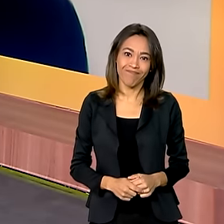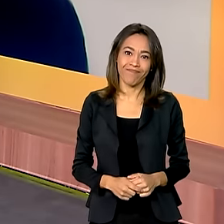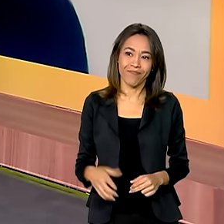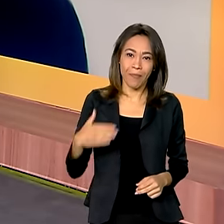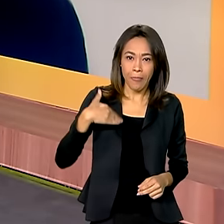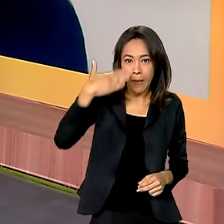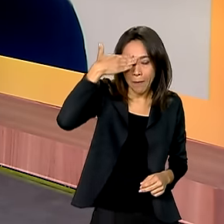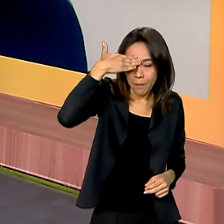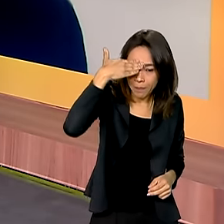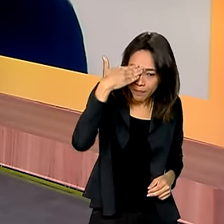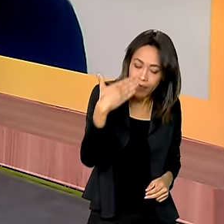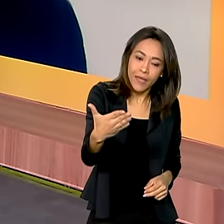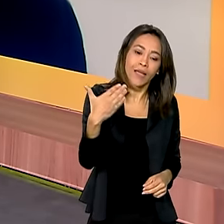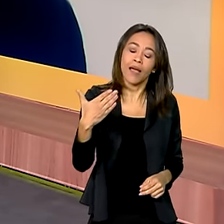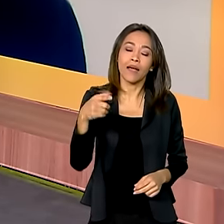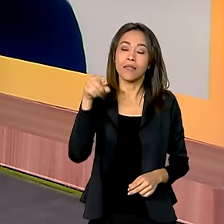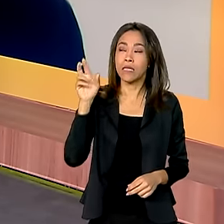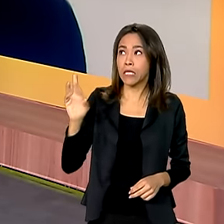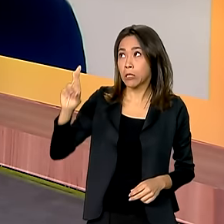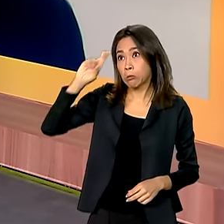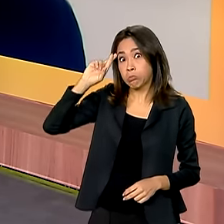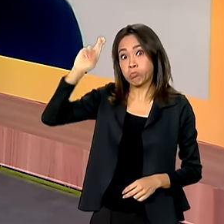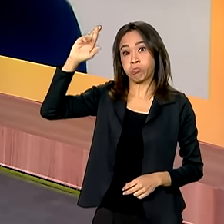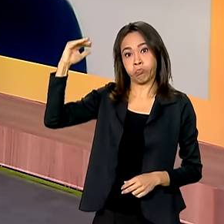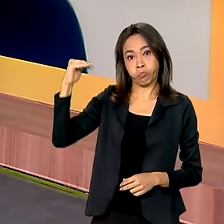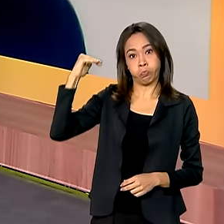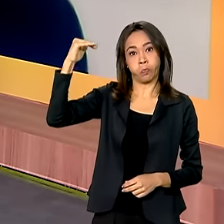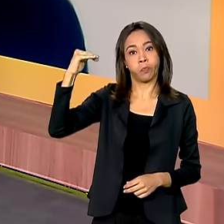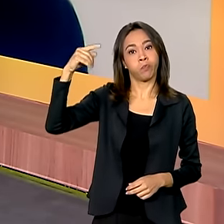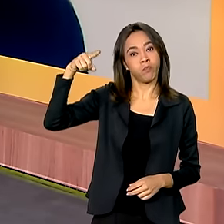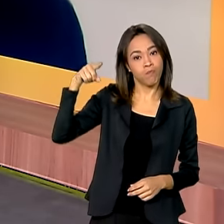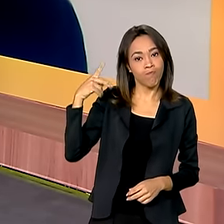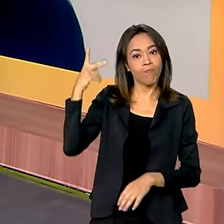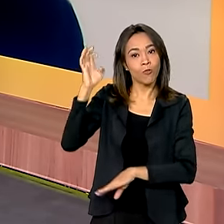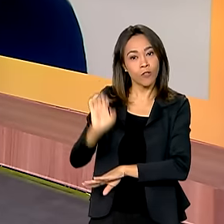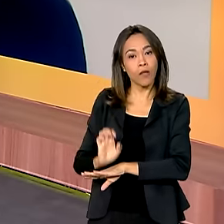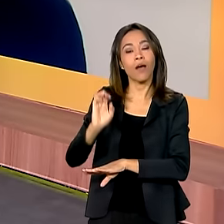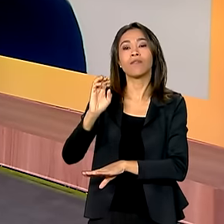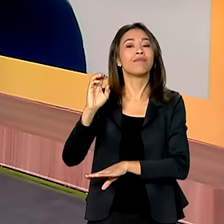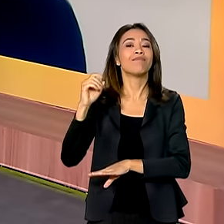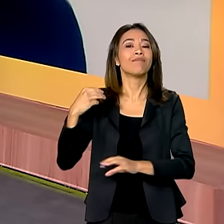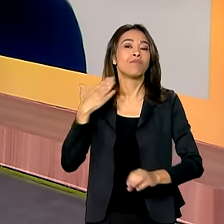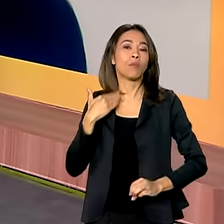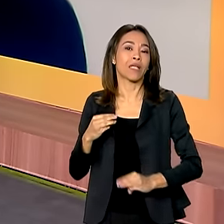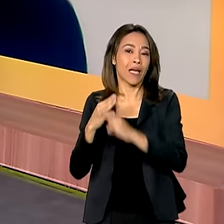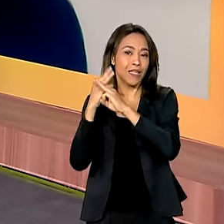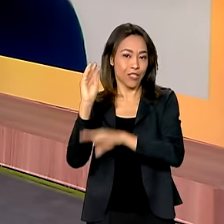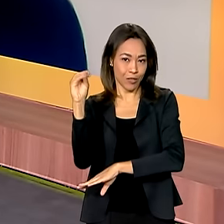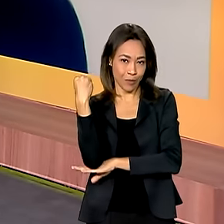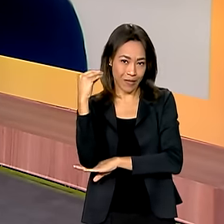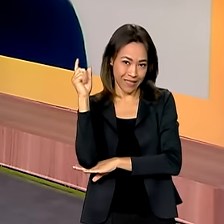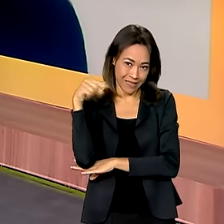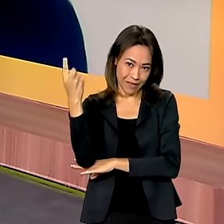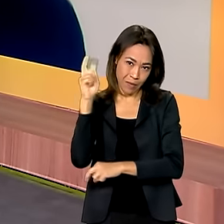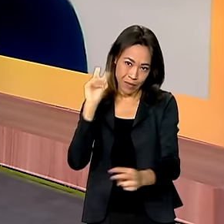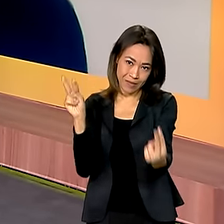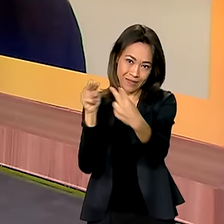obrigada, Renato Scalabrin, superintendente de rede da Caixa em Porto Alegre. Muito obrigada pela gentileza da entrevista e até uma próxima.